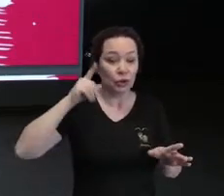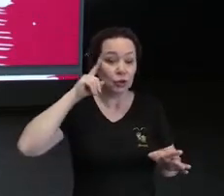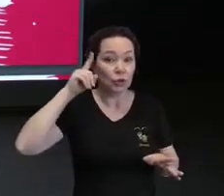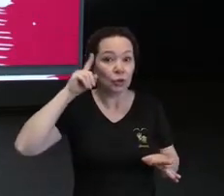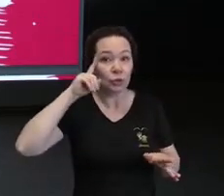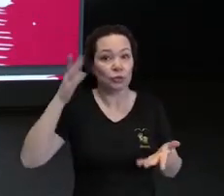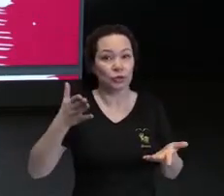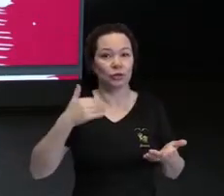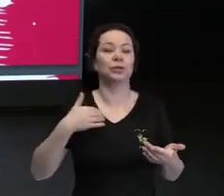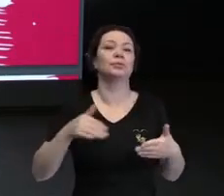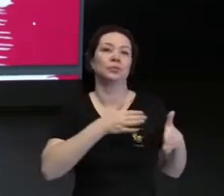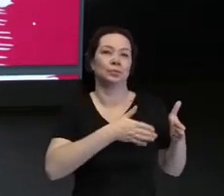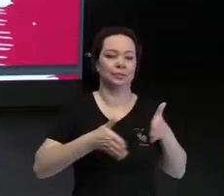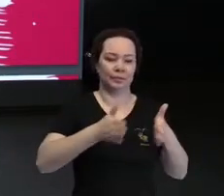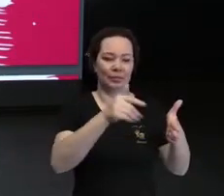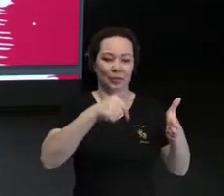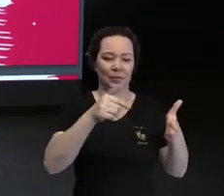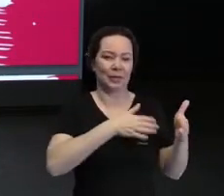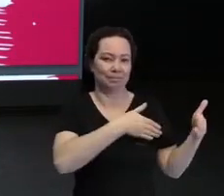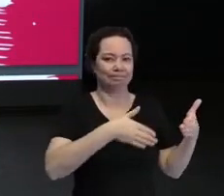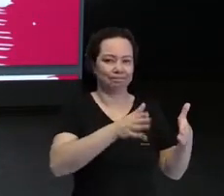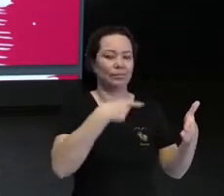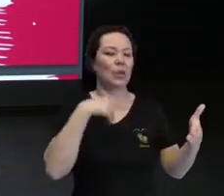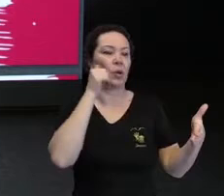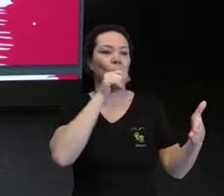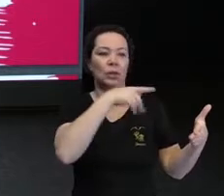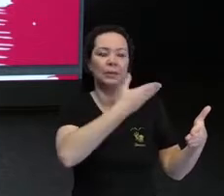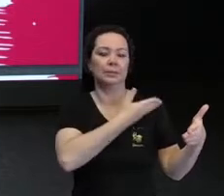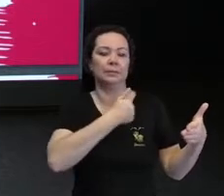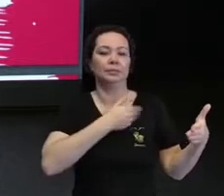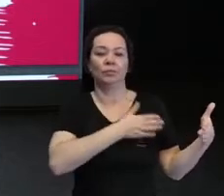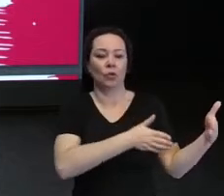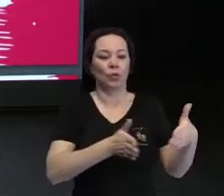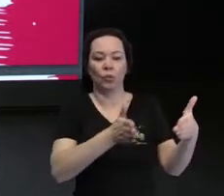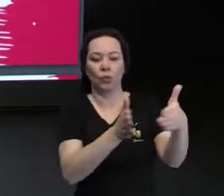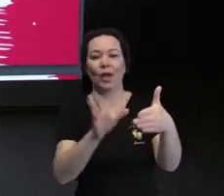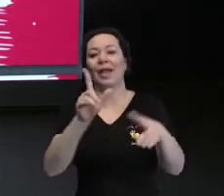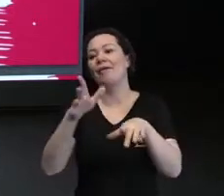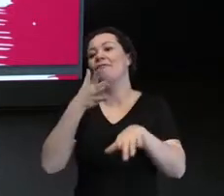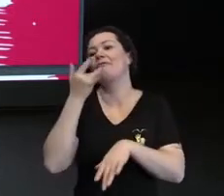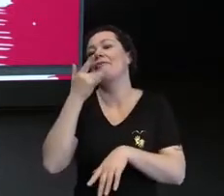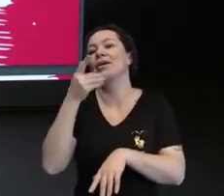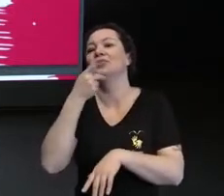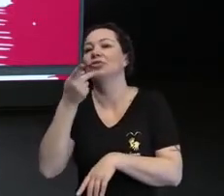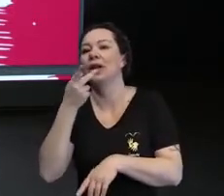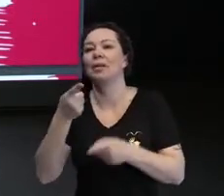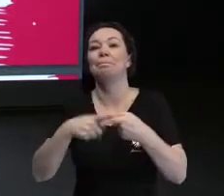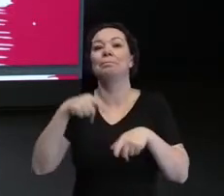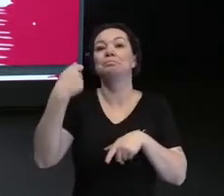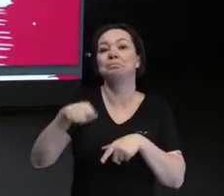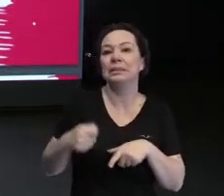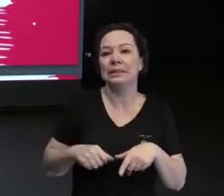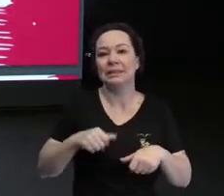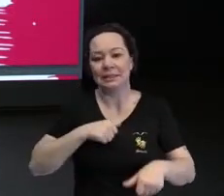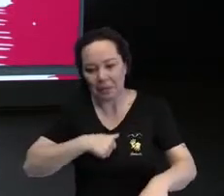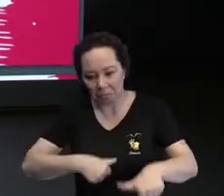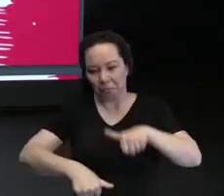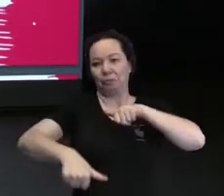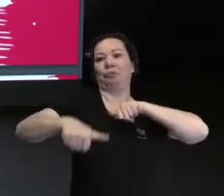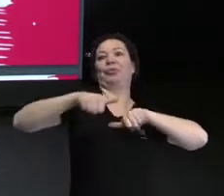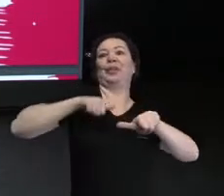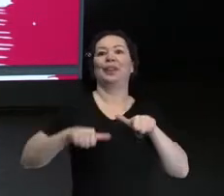conversando, eu e a Glória, que é fácil a gente falar, mas a gente tem que se converter, né,